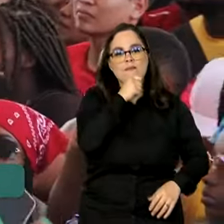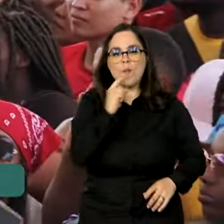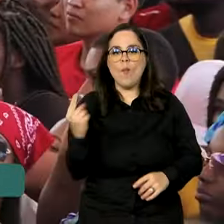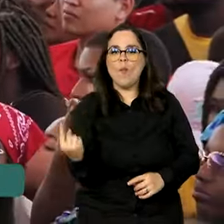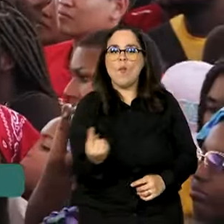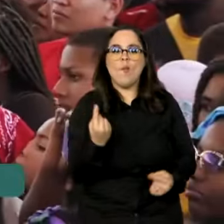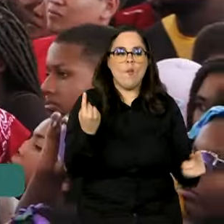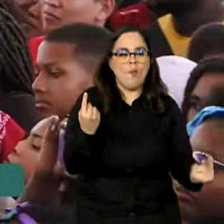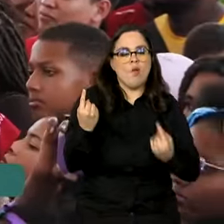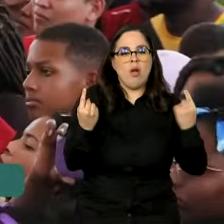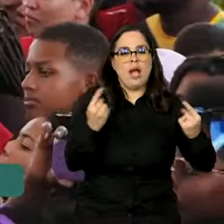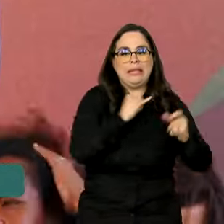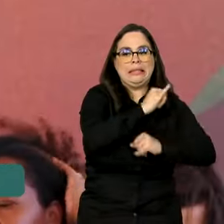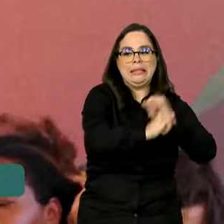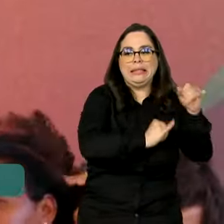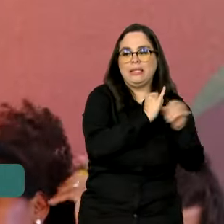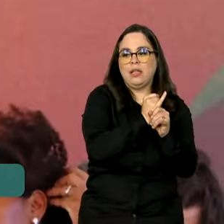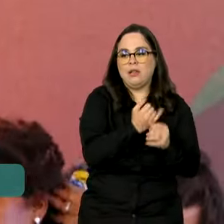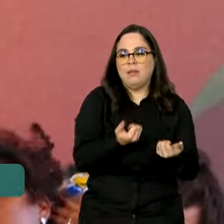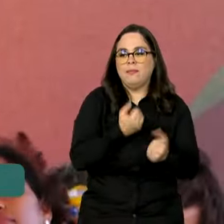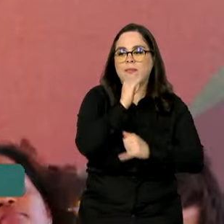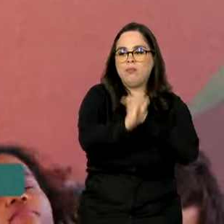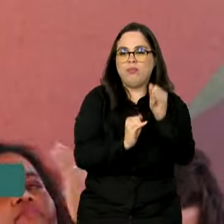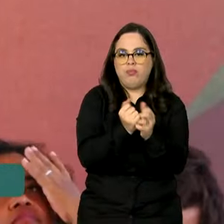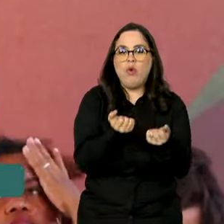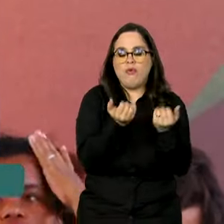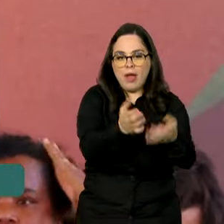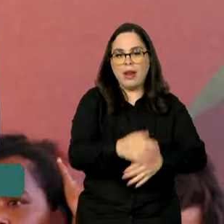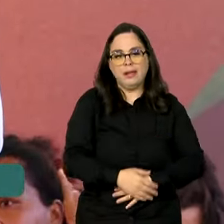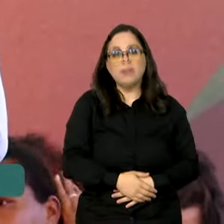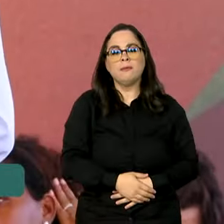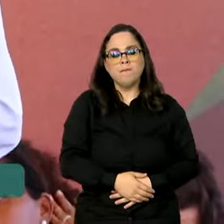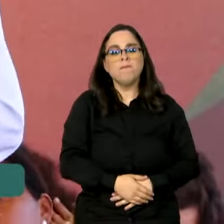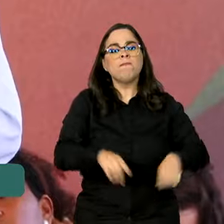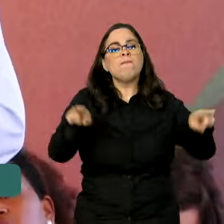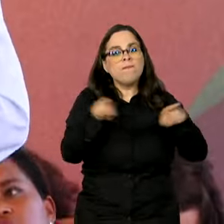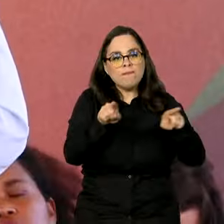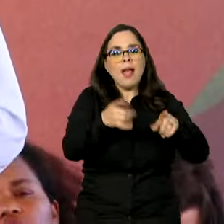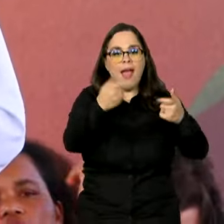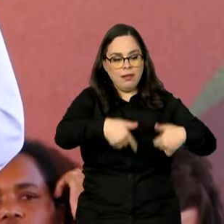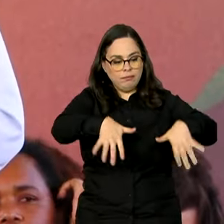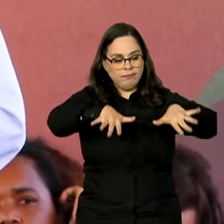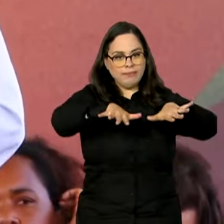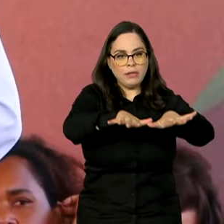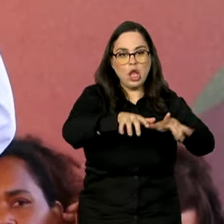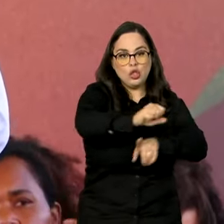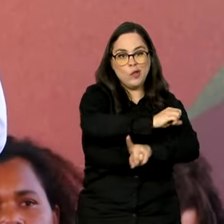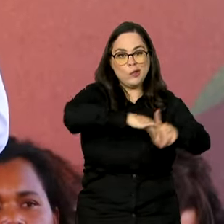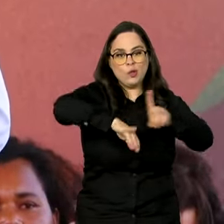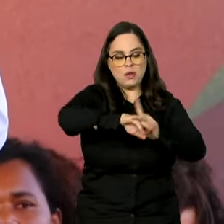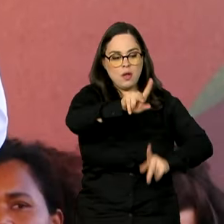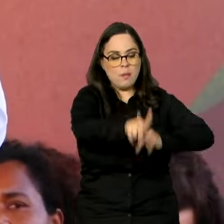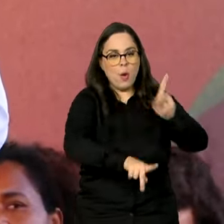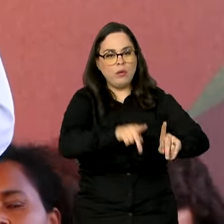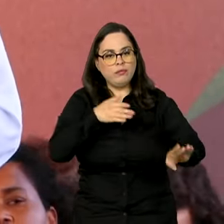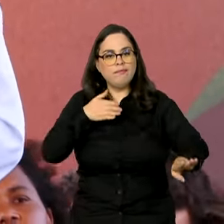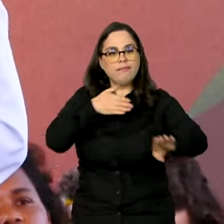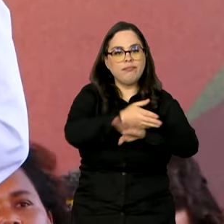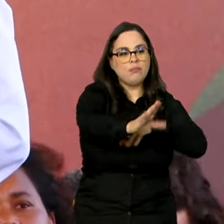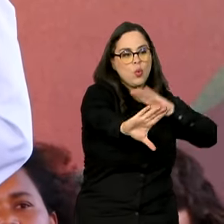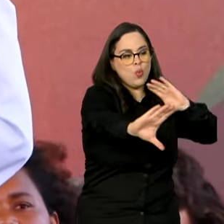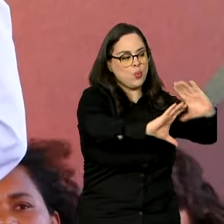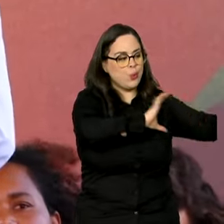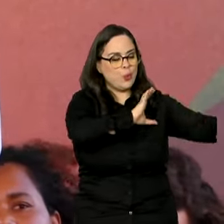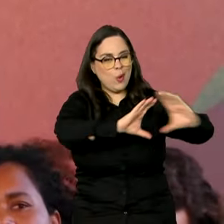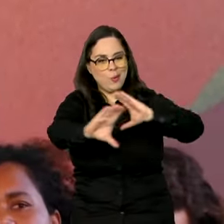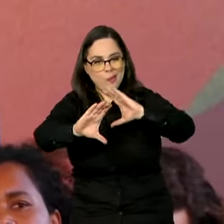isolada do mundo virtual. Hoje faz parte de uma verdadeira inclusão social do povo ter acesso à comunicação,